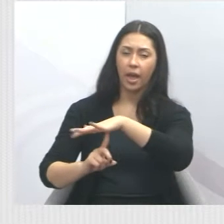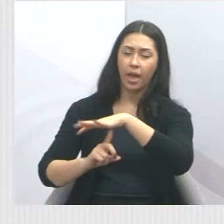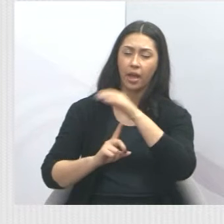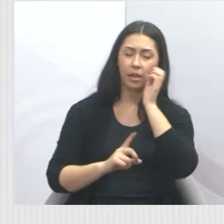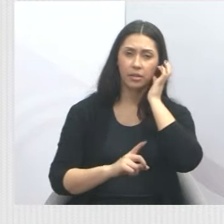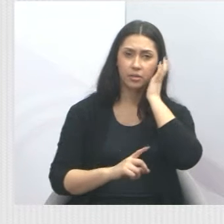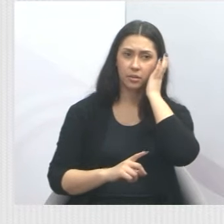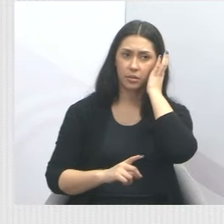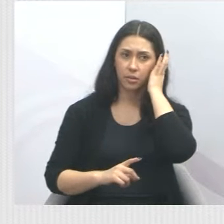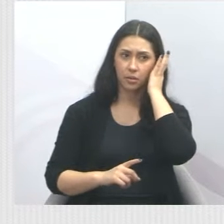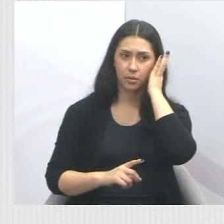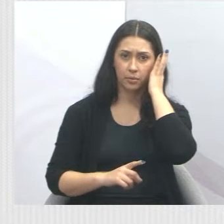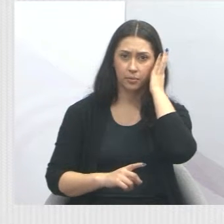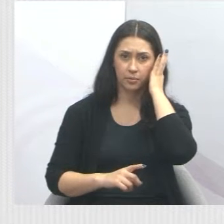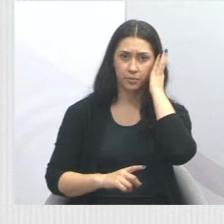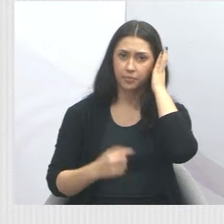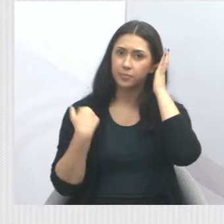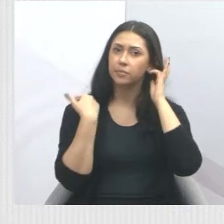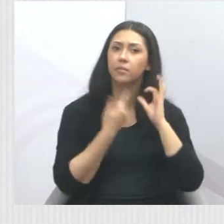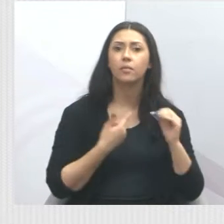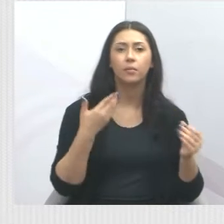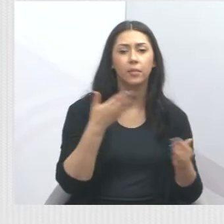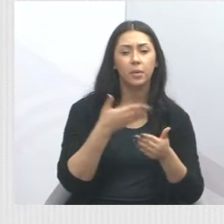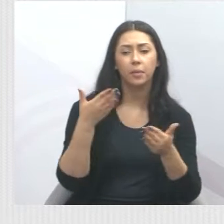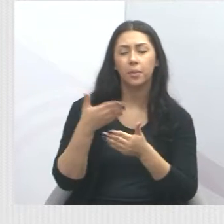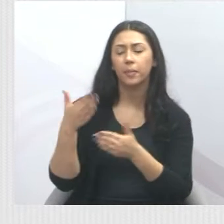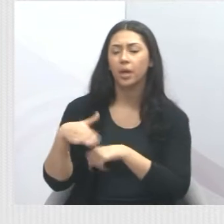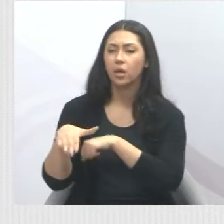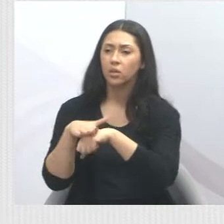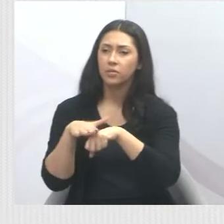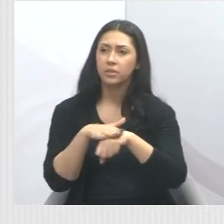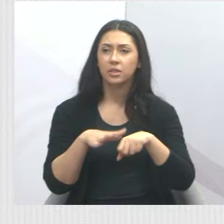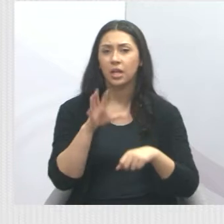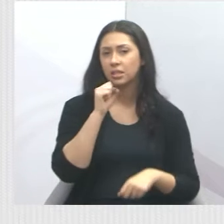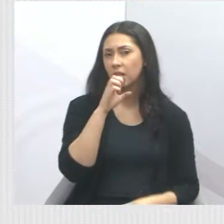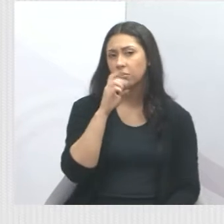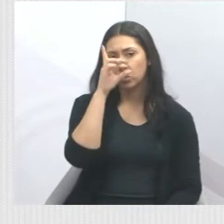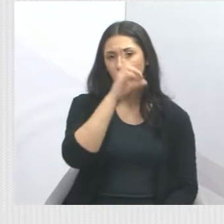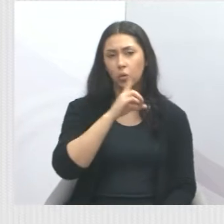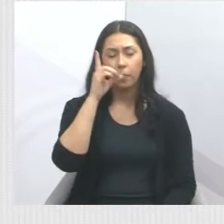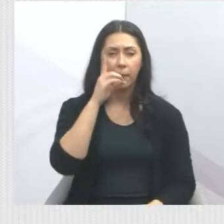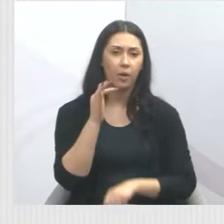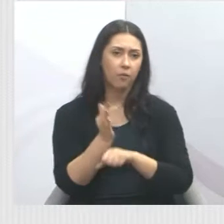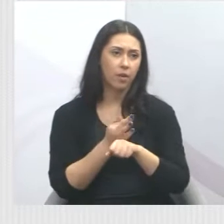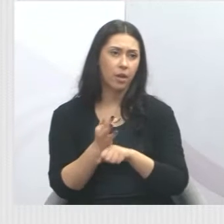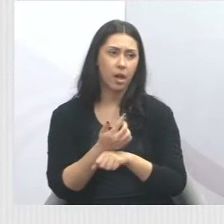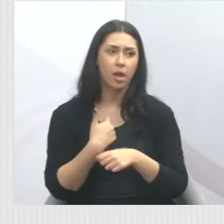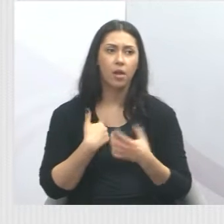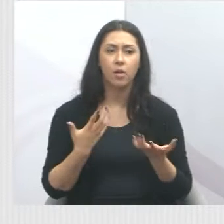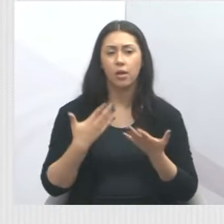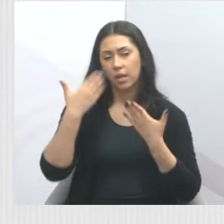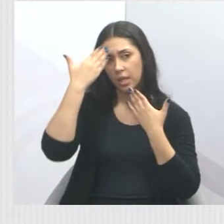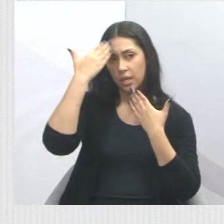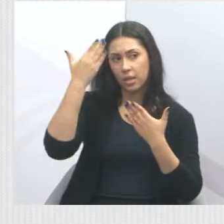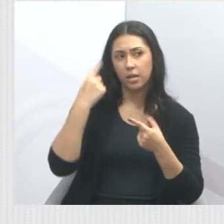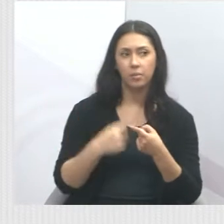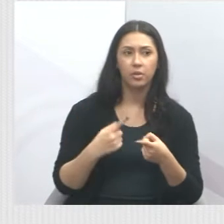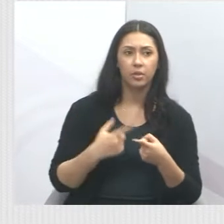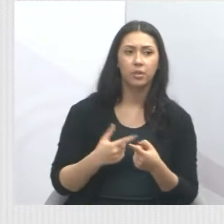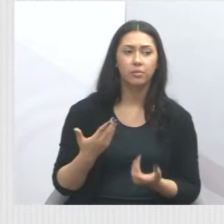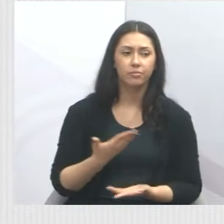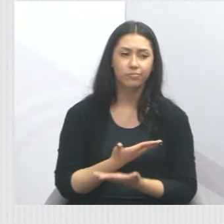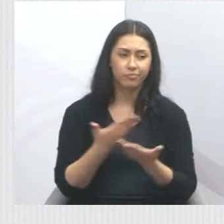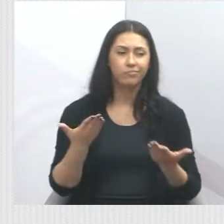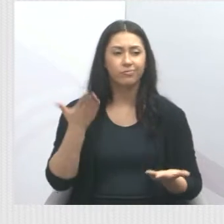toda, conversando com as pessoas, sábado, domingo, feriado, e é por isso que eu preciso agradecer a minha assessoria, porque, como vocês